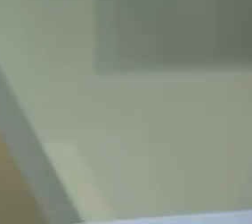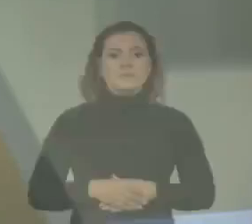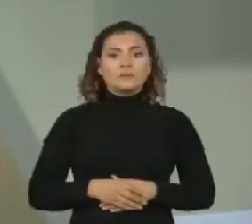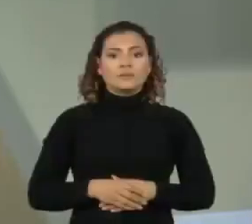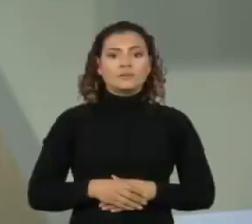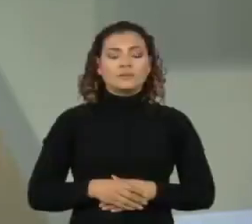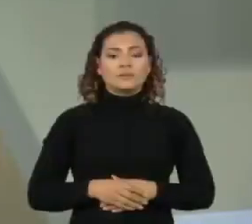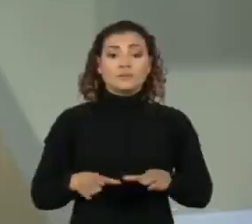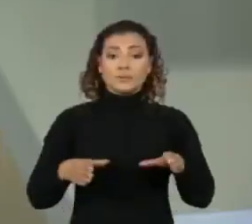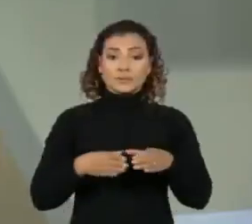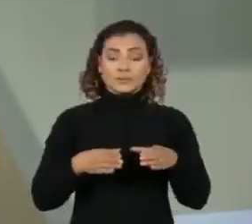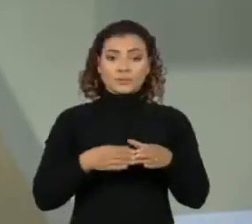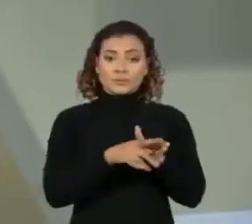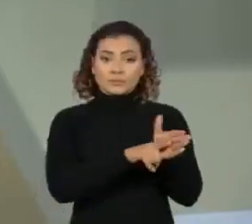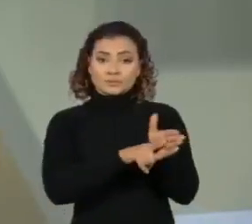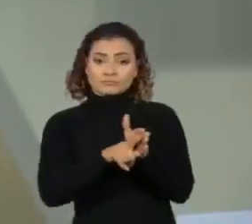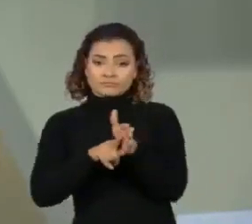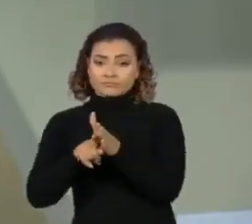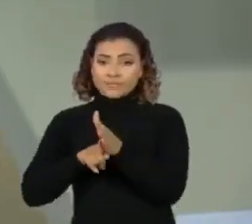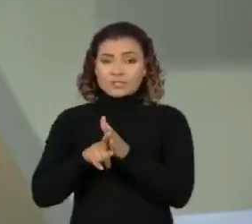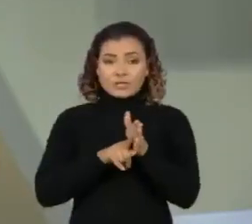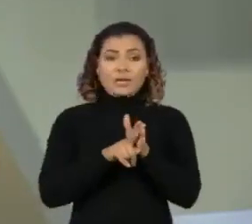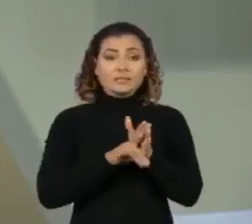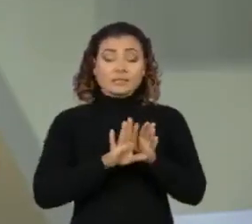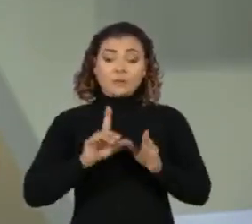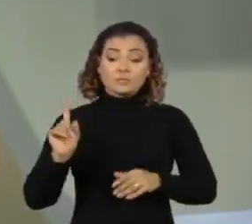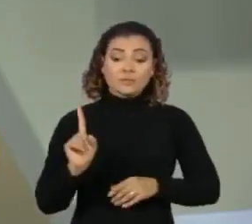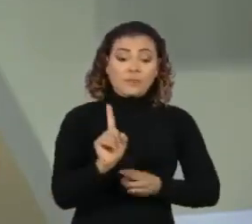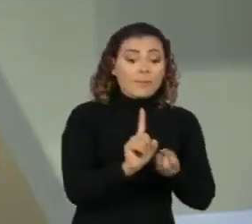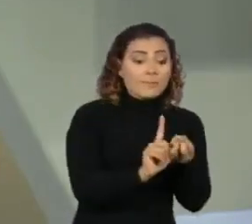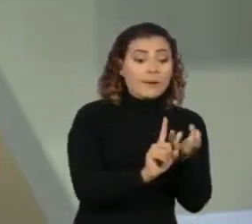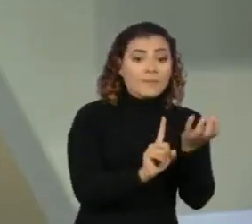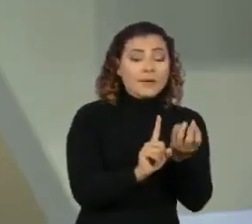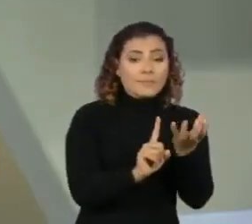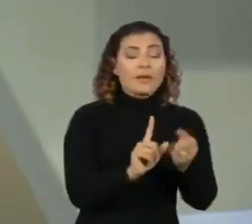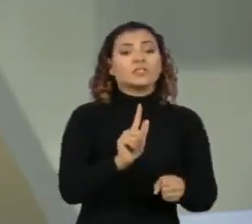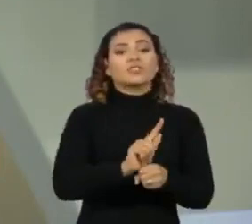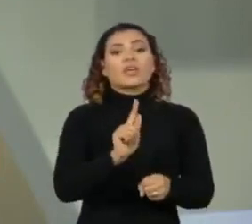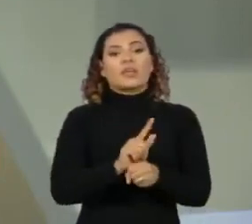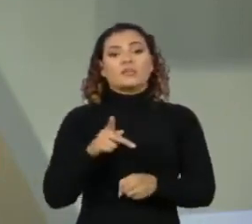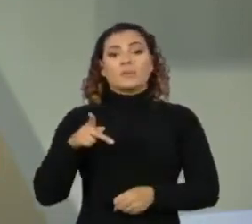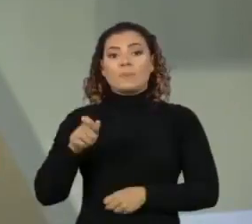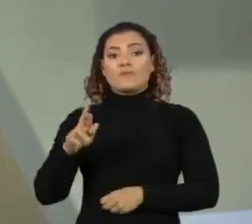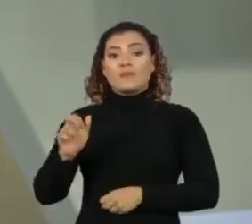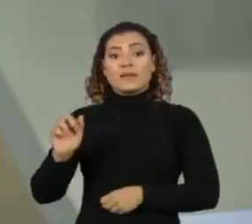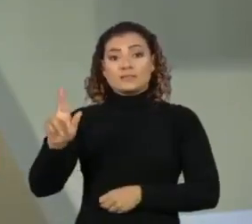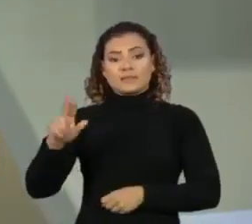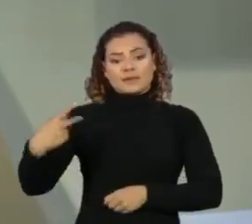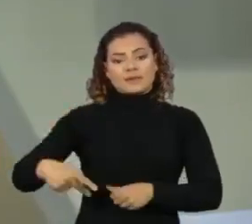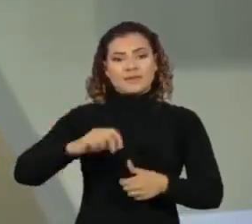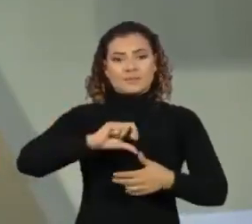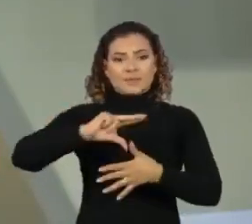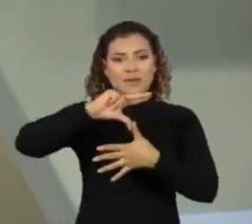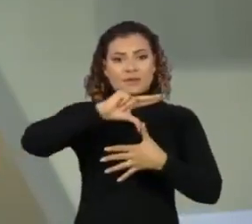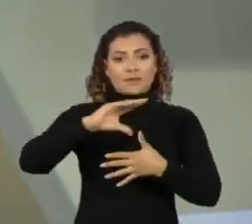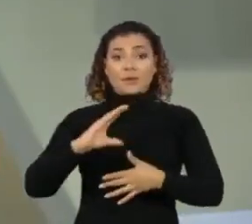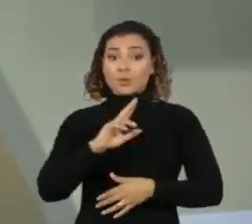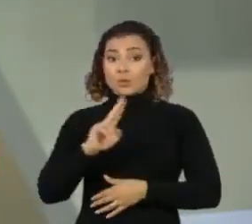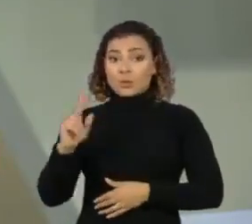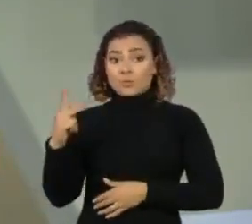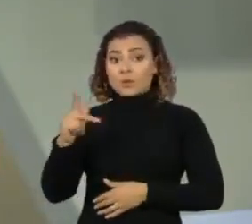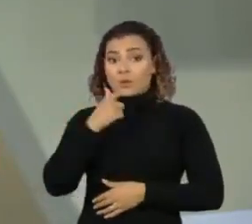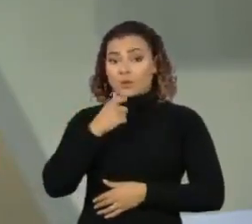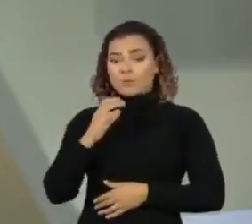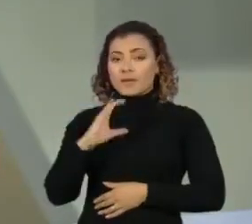A comissão parlamentar de inquérito ouve agora o gerente-geral da Pfizer na América Latina. Carlos Murilo era